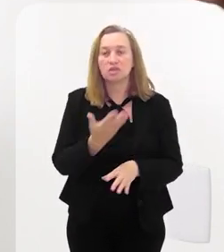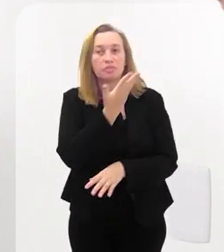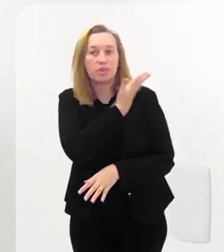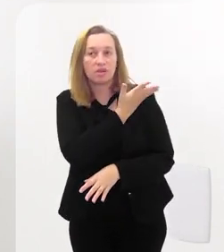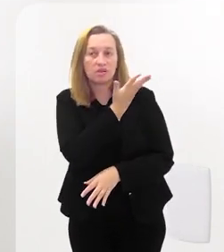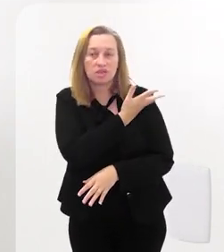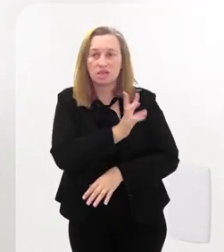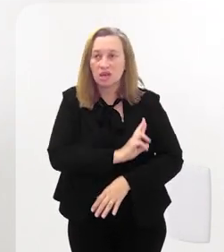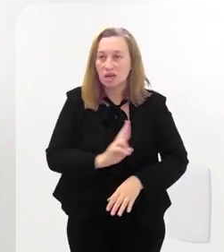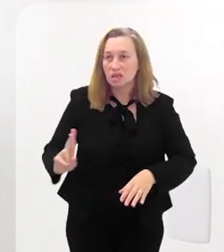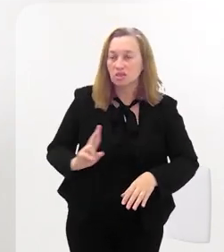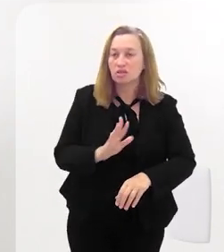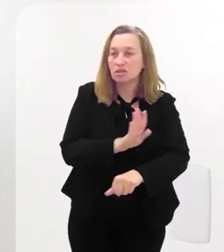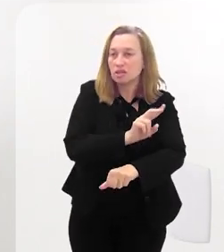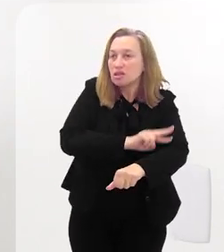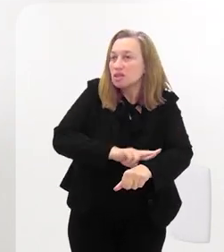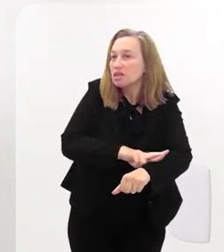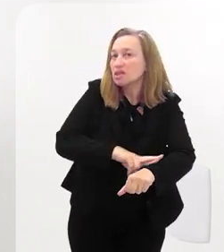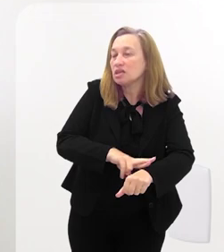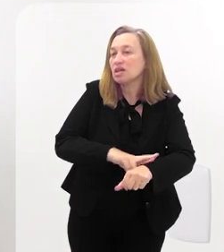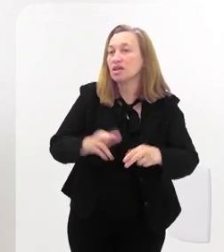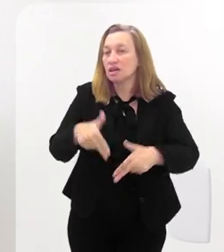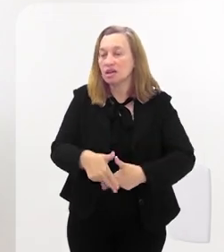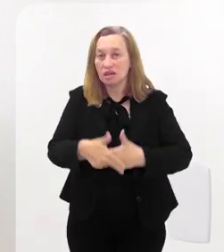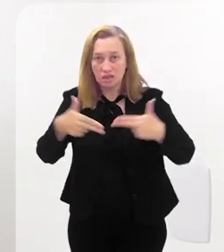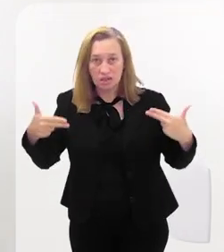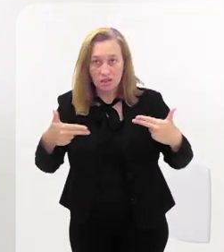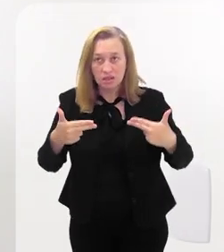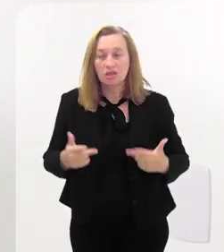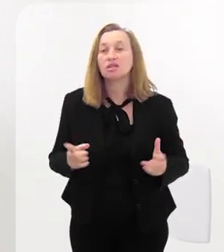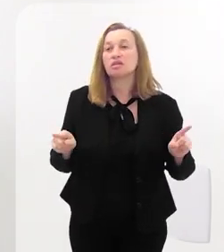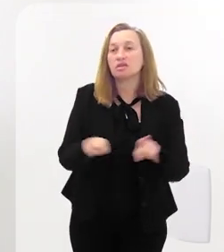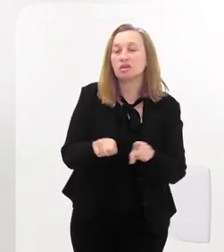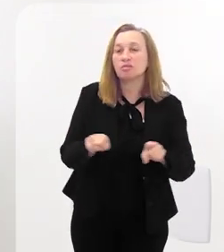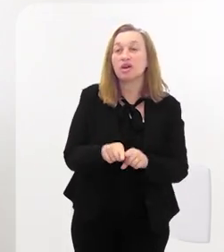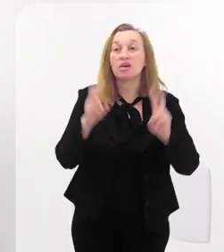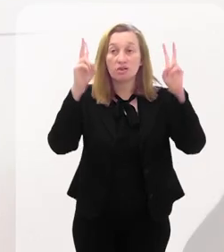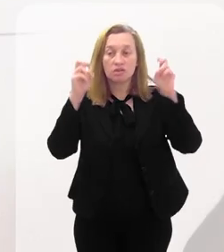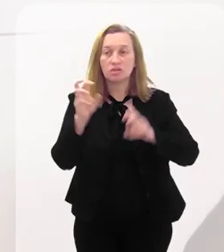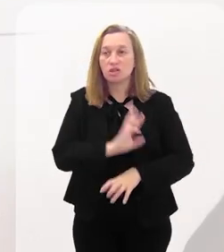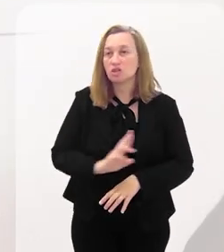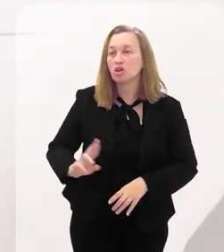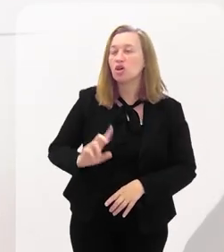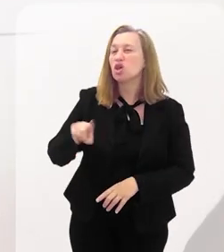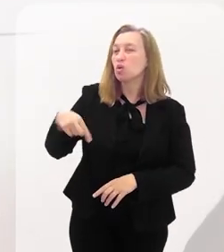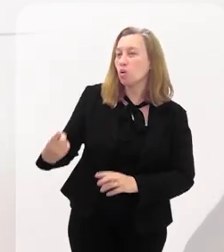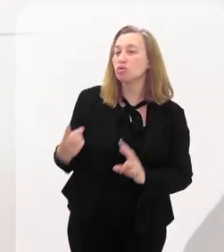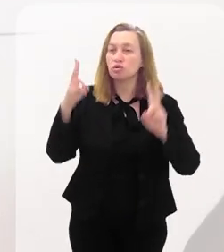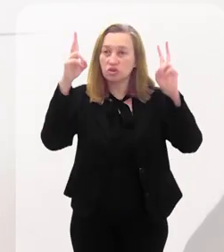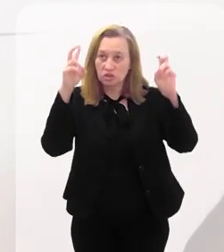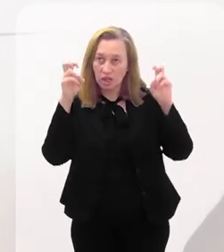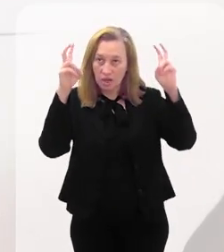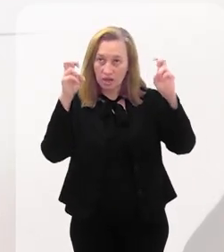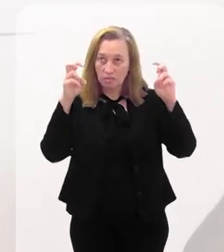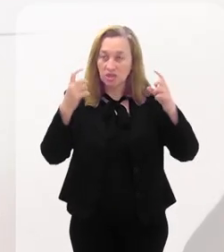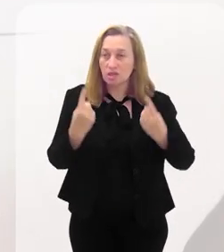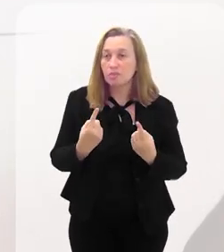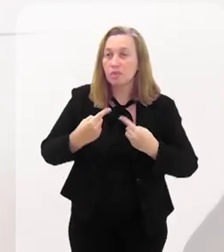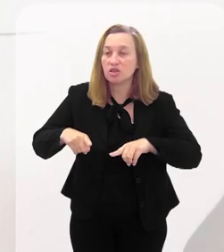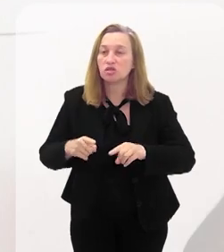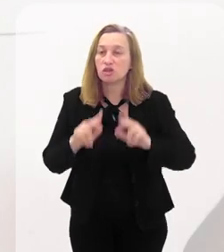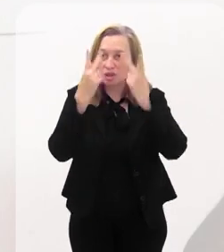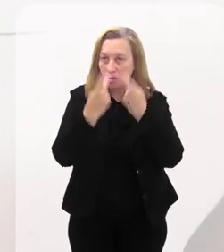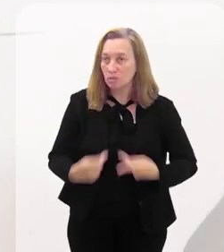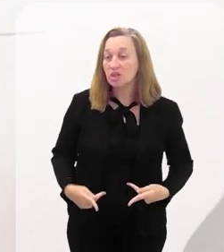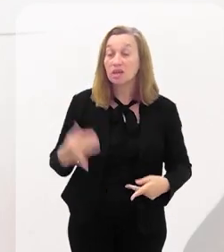Intolerâncias Racial, Étnica, Além da Questão Religiosa e Outros Temas Afetos à Humanidade.